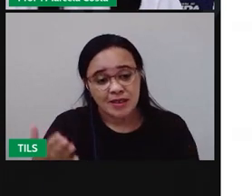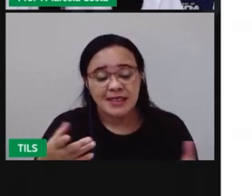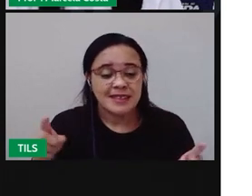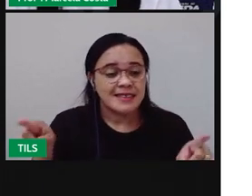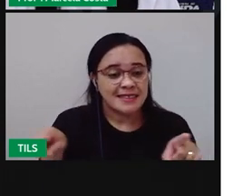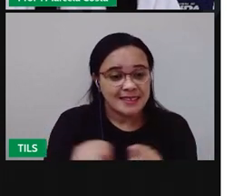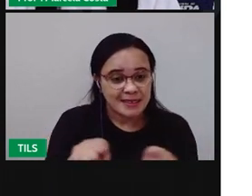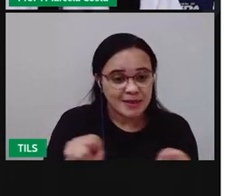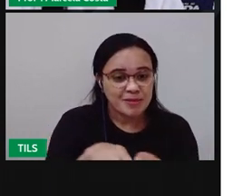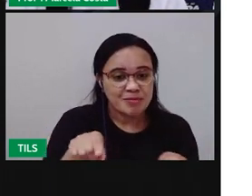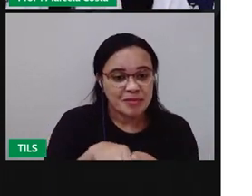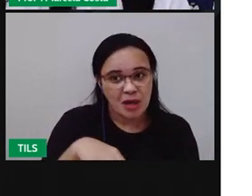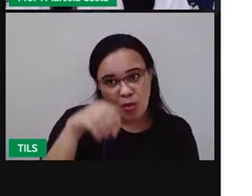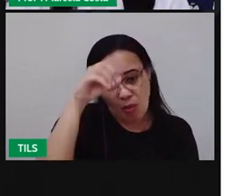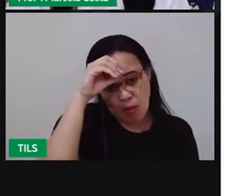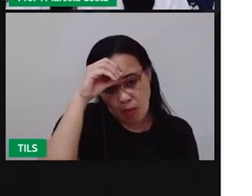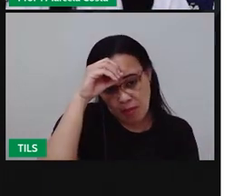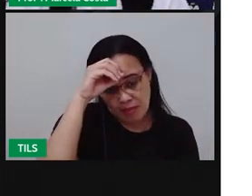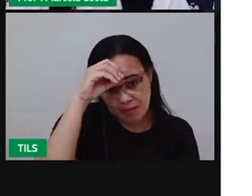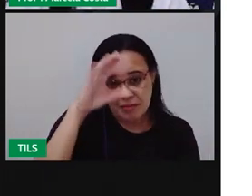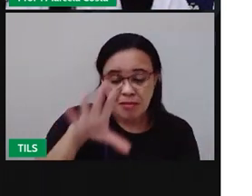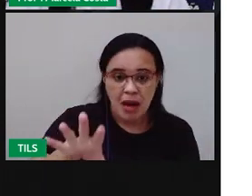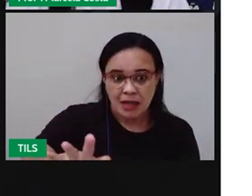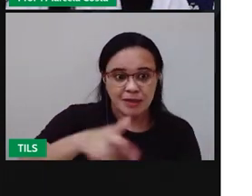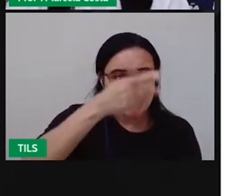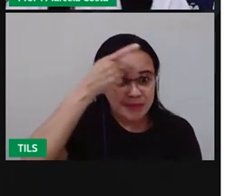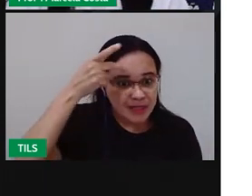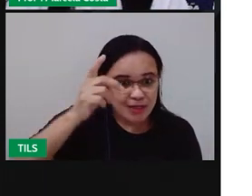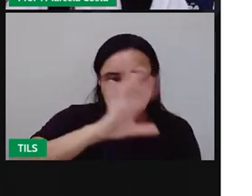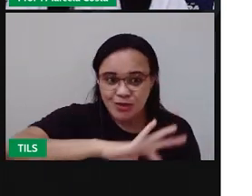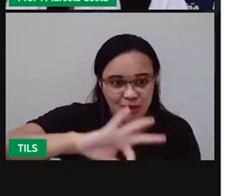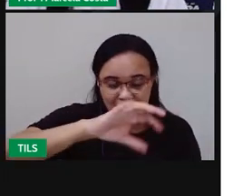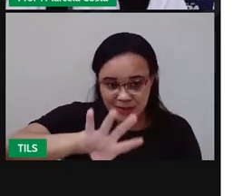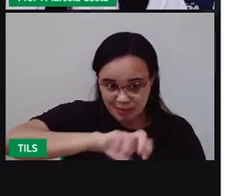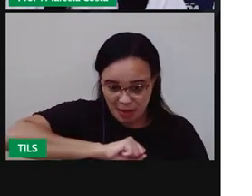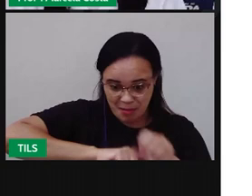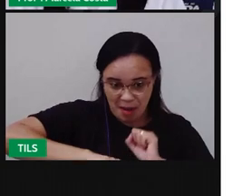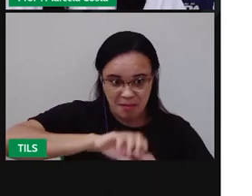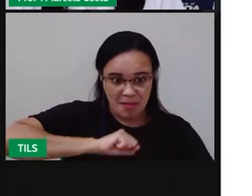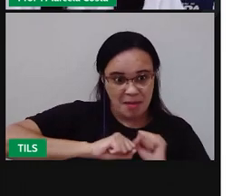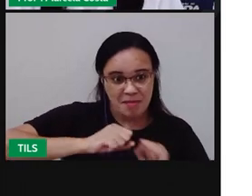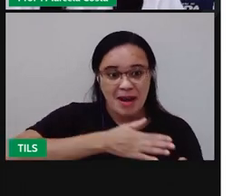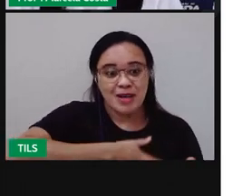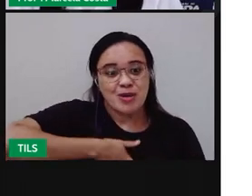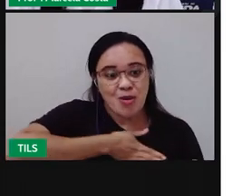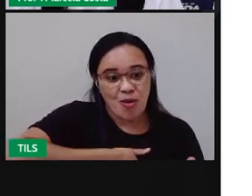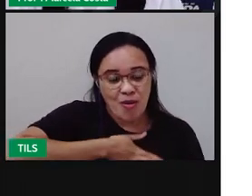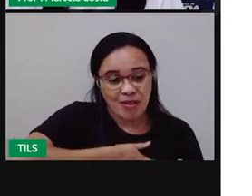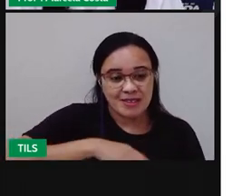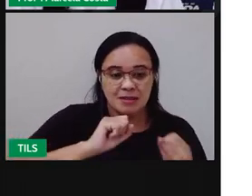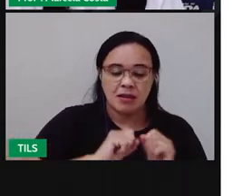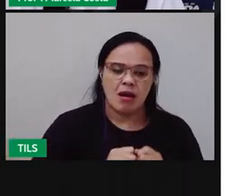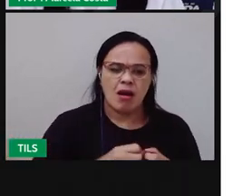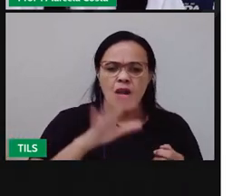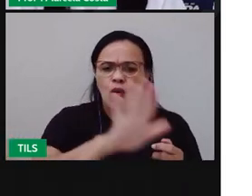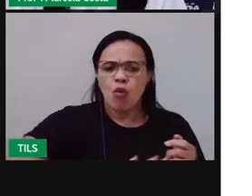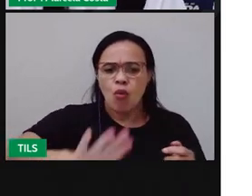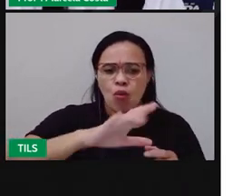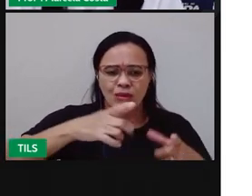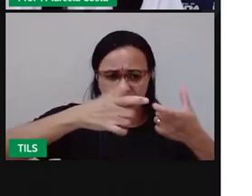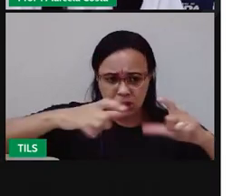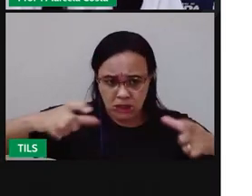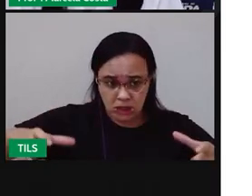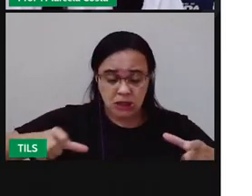Você é uma região muito grande e a sua cultura é bem diferente das outras. E,